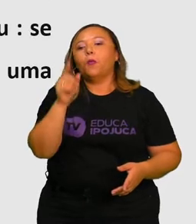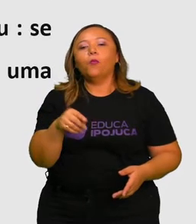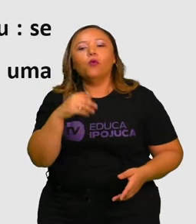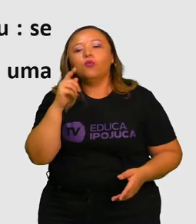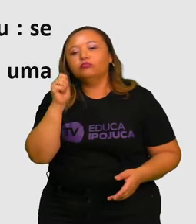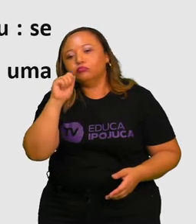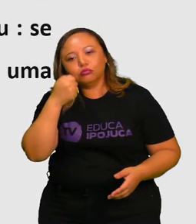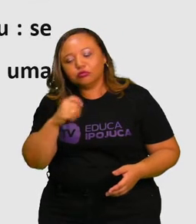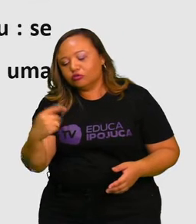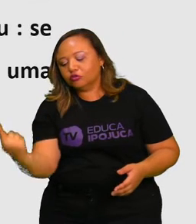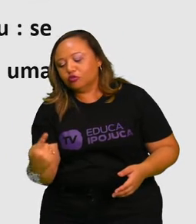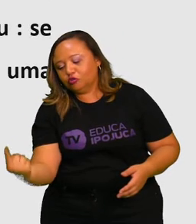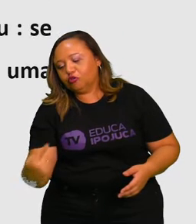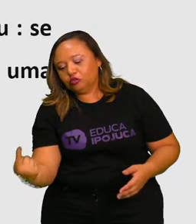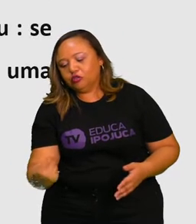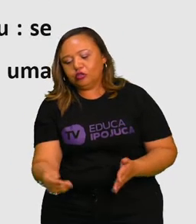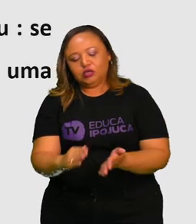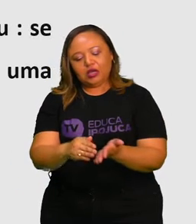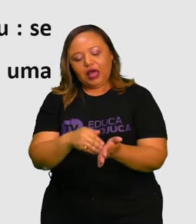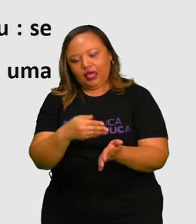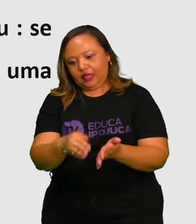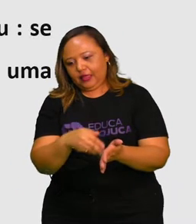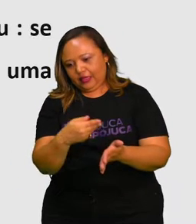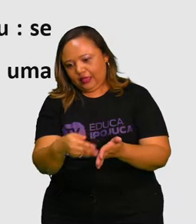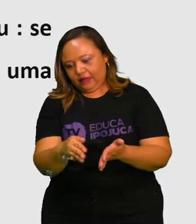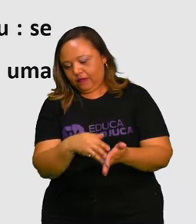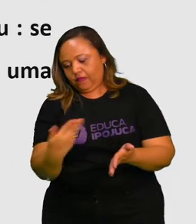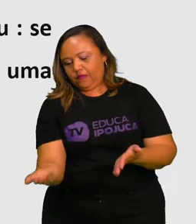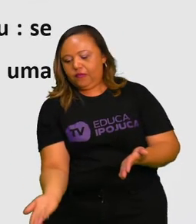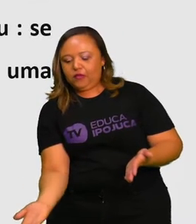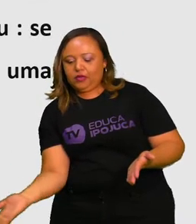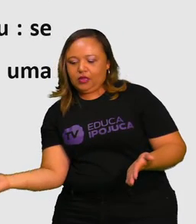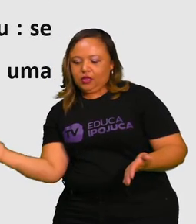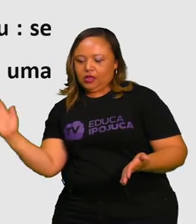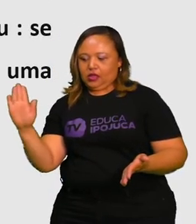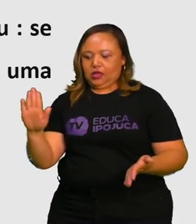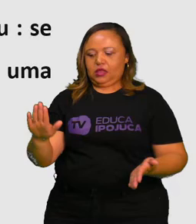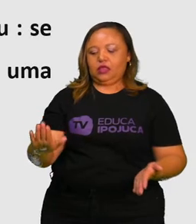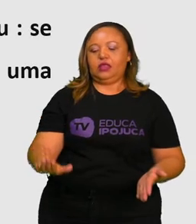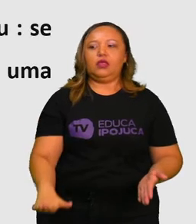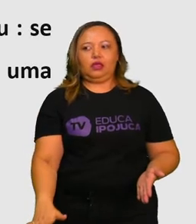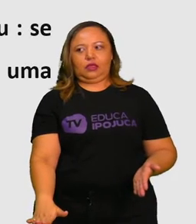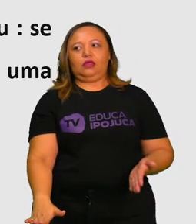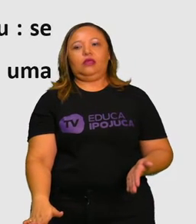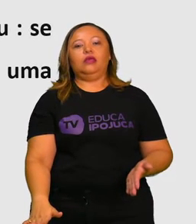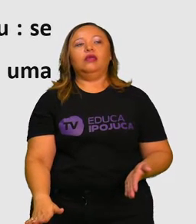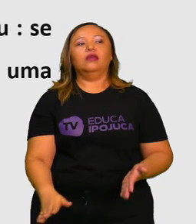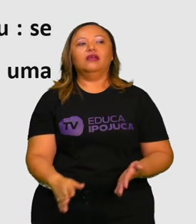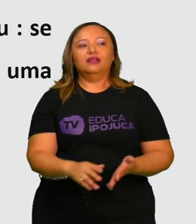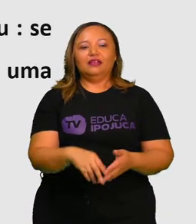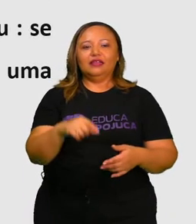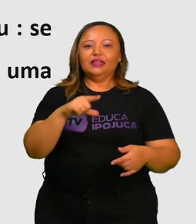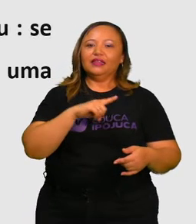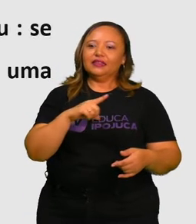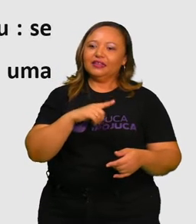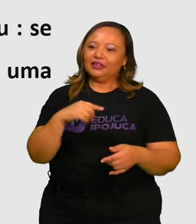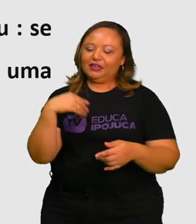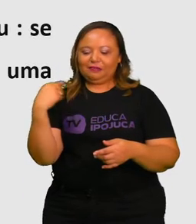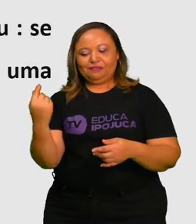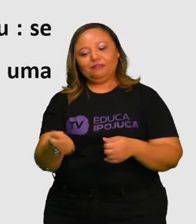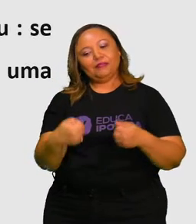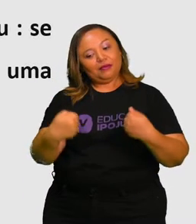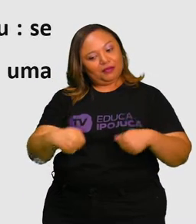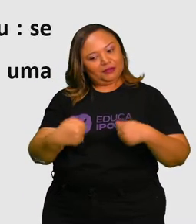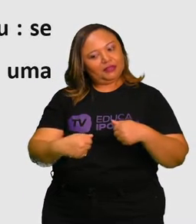movimento segue o mesmo sentido ao longo da queda para não cair de cabeça para baixo. A torrada teria que dar uma volta